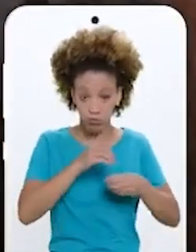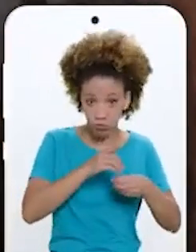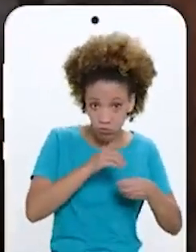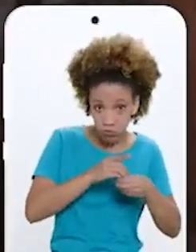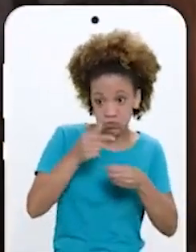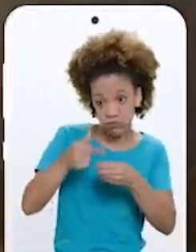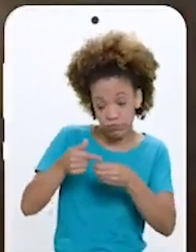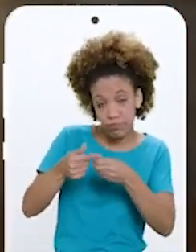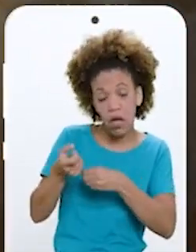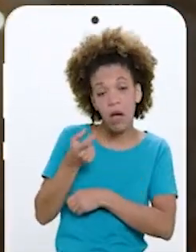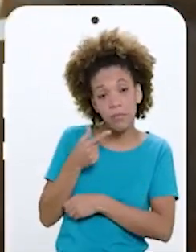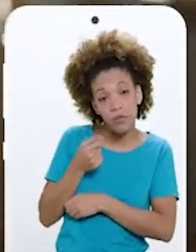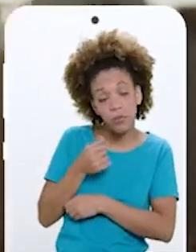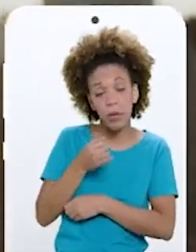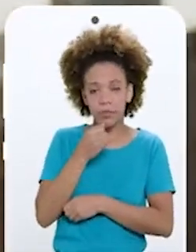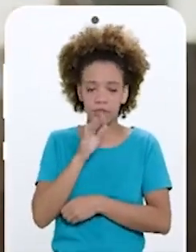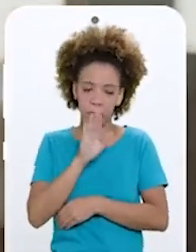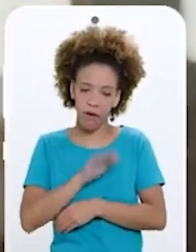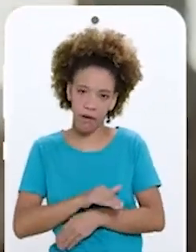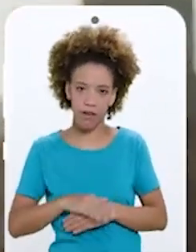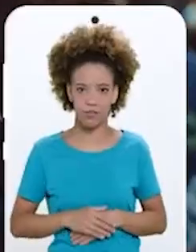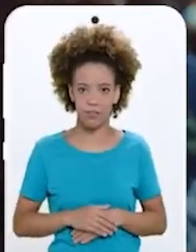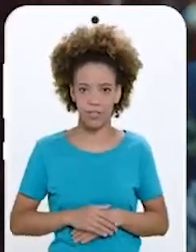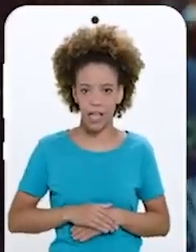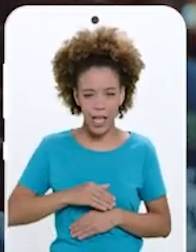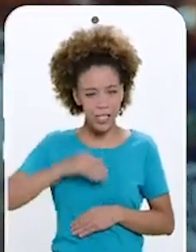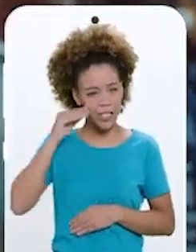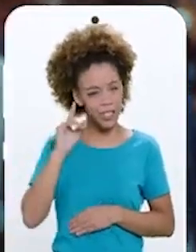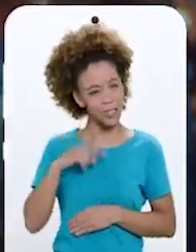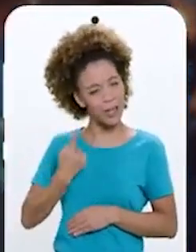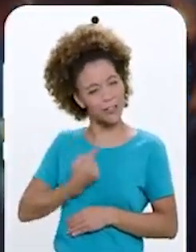dos combustíveis e dos medicamentos, por exemplo, mais barato